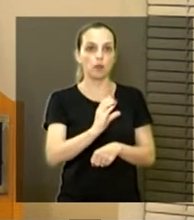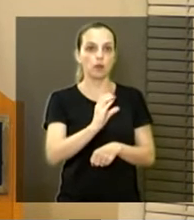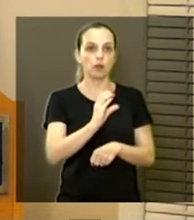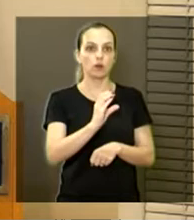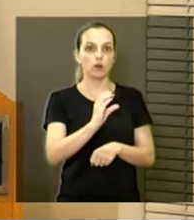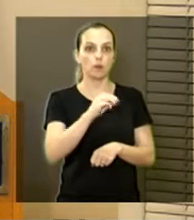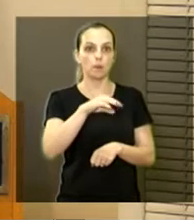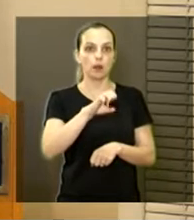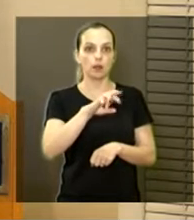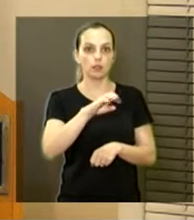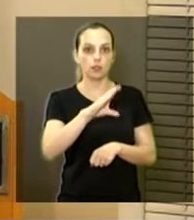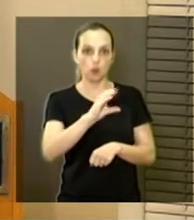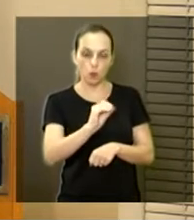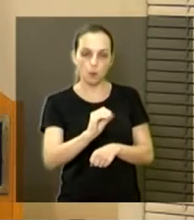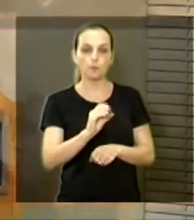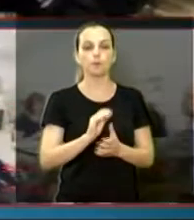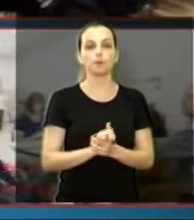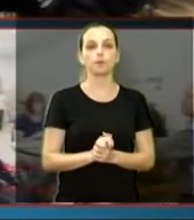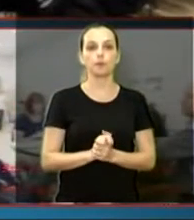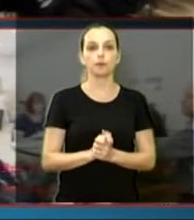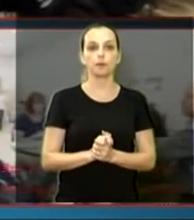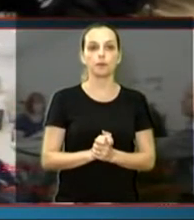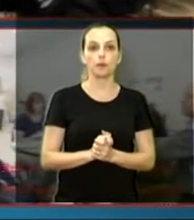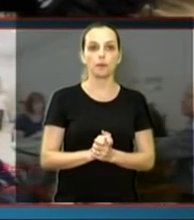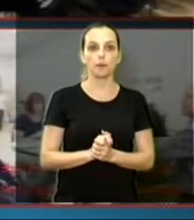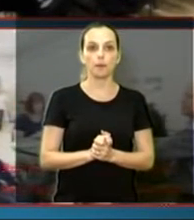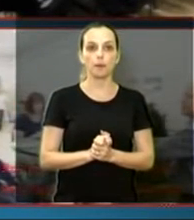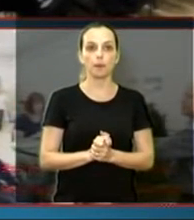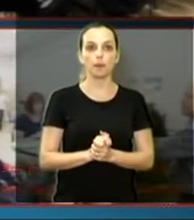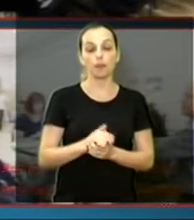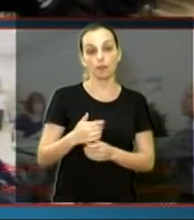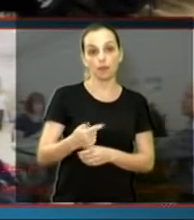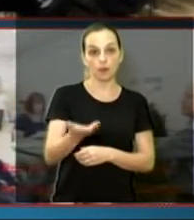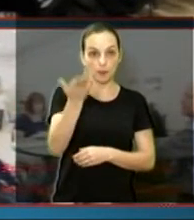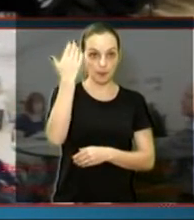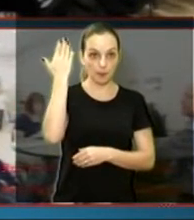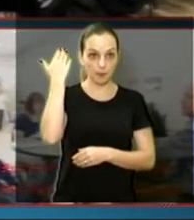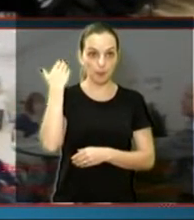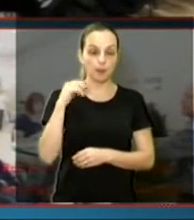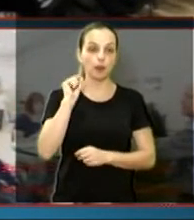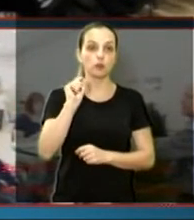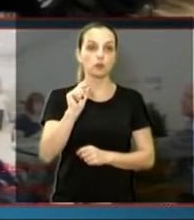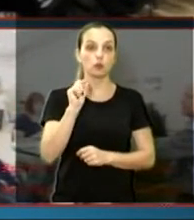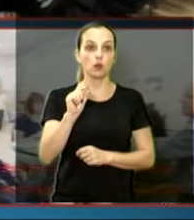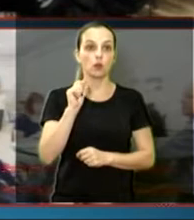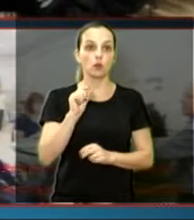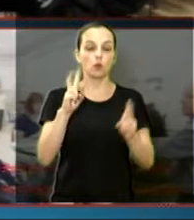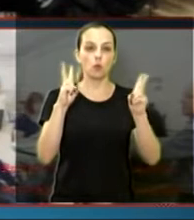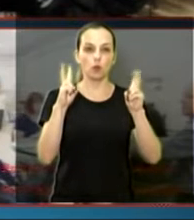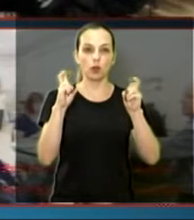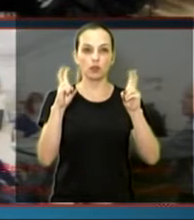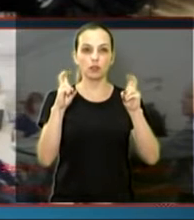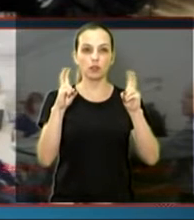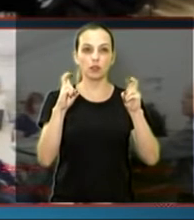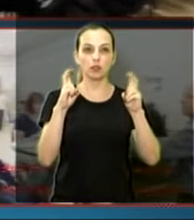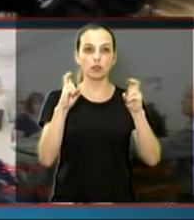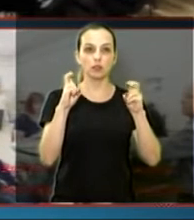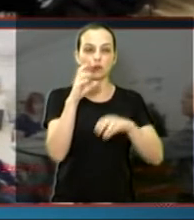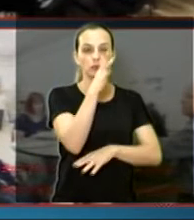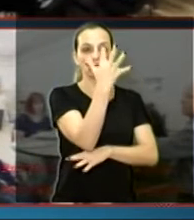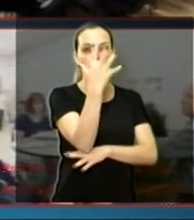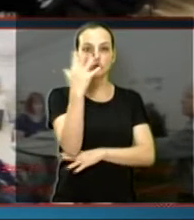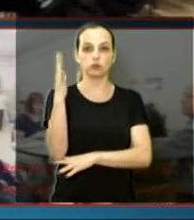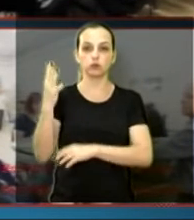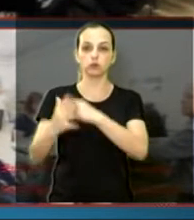que pudesse ser colocada. Semana passada comentamos alguma coisa a respeito da arborização,